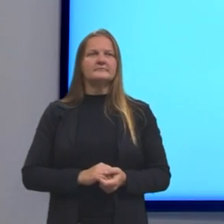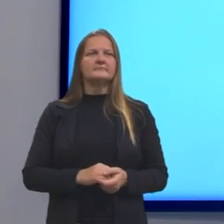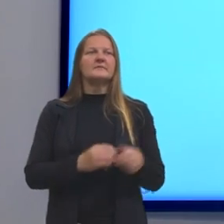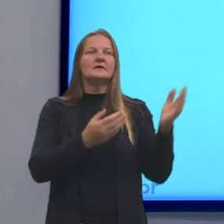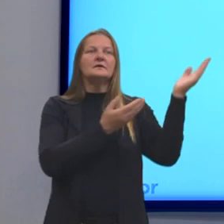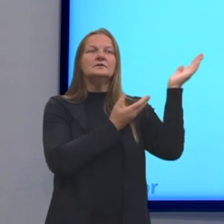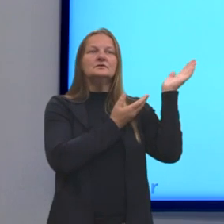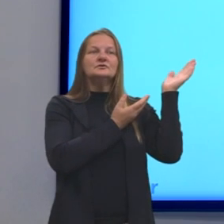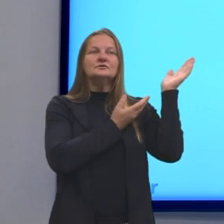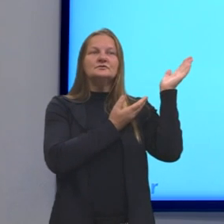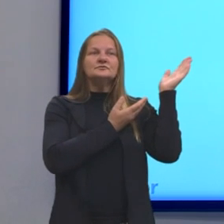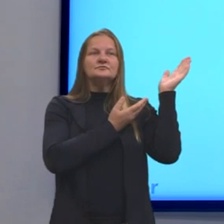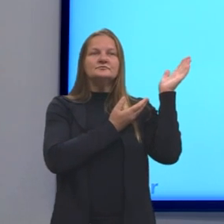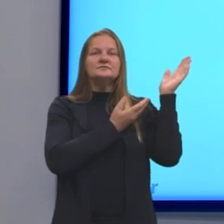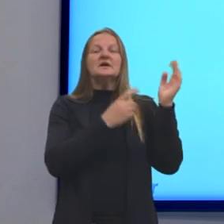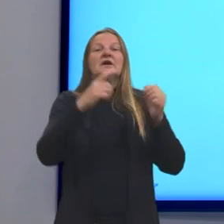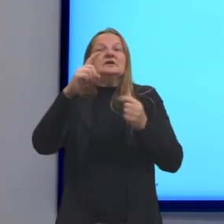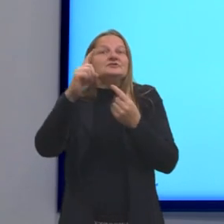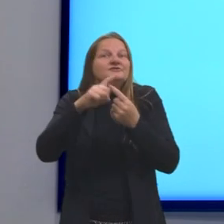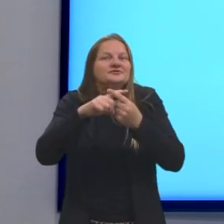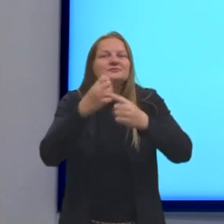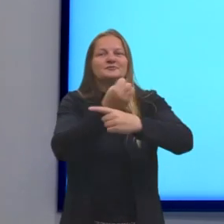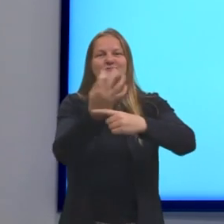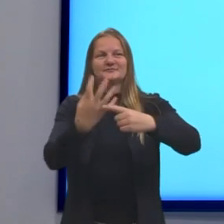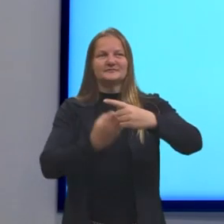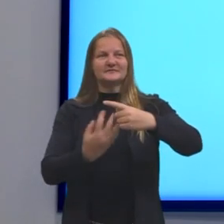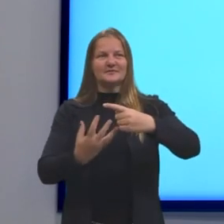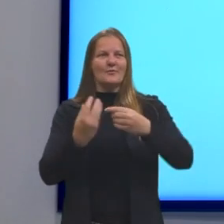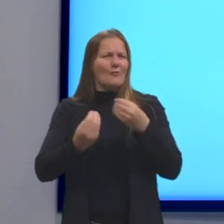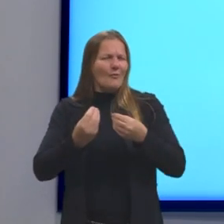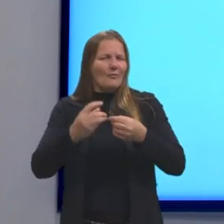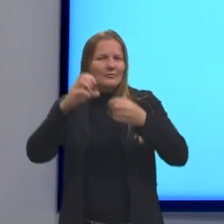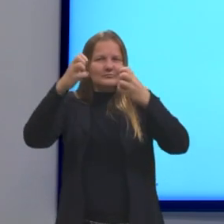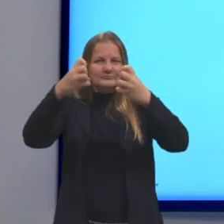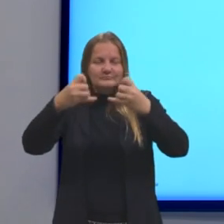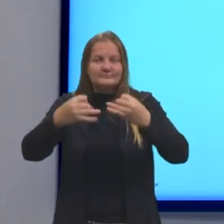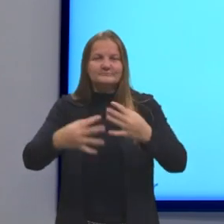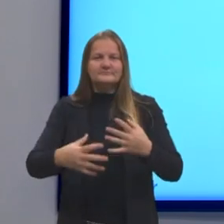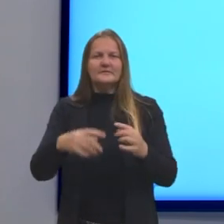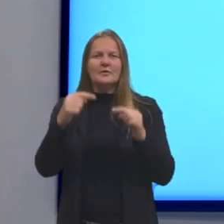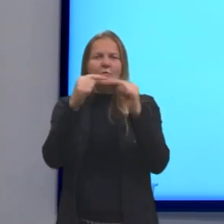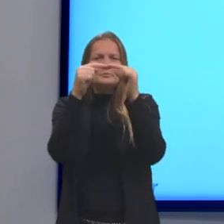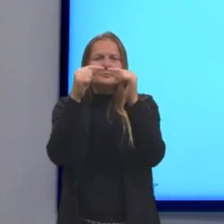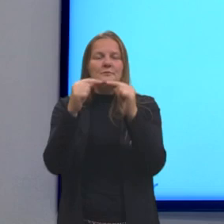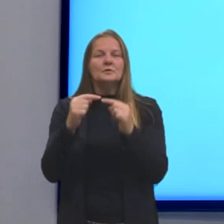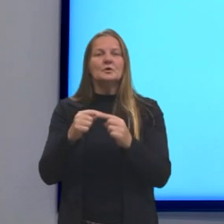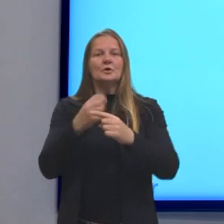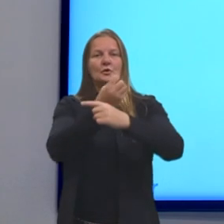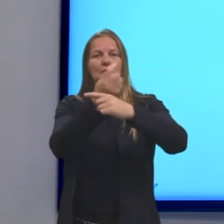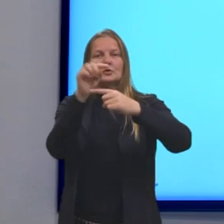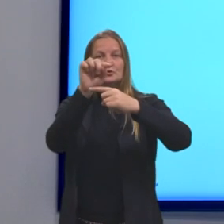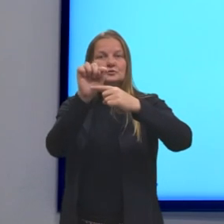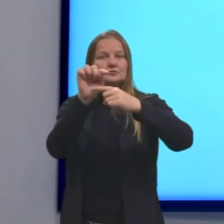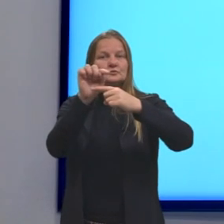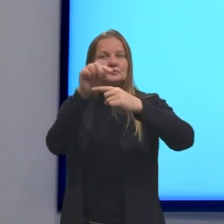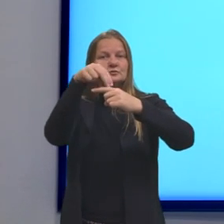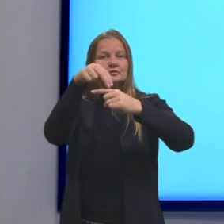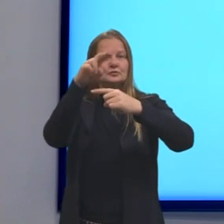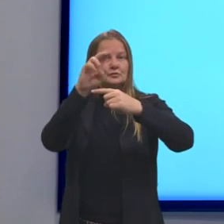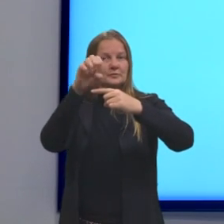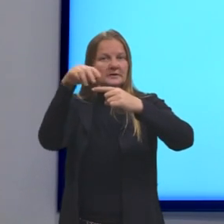aí nós temos alguns tipos de frações. E a gente relaciona esses tipos de acordo com o numerador e o denominador.